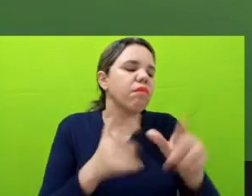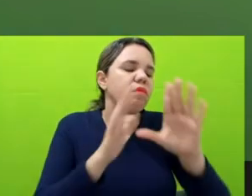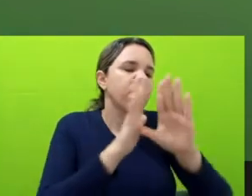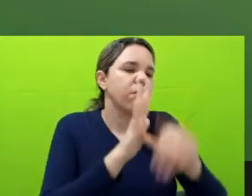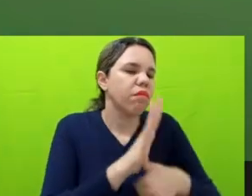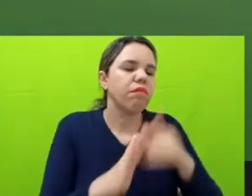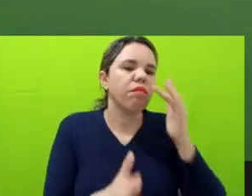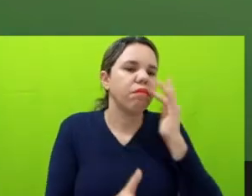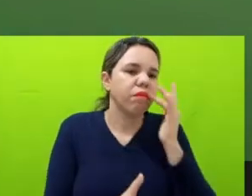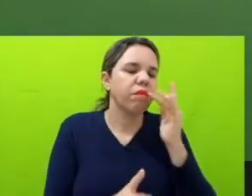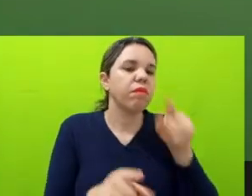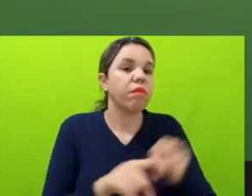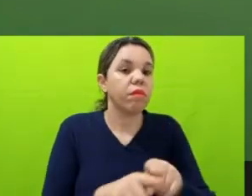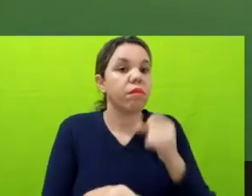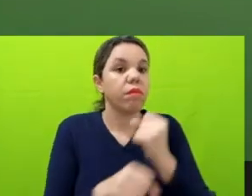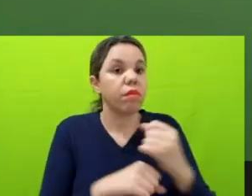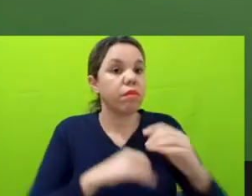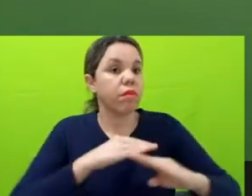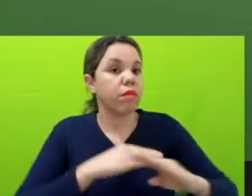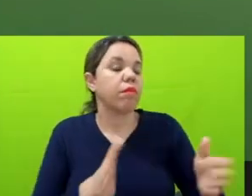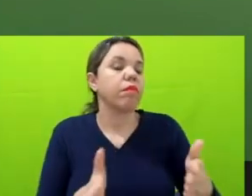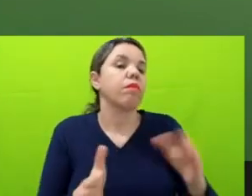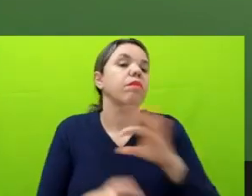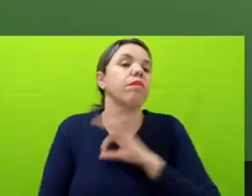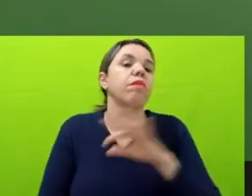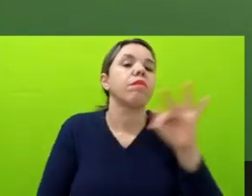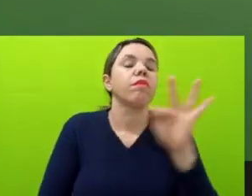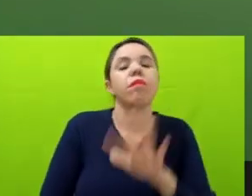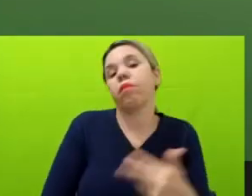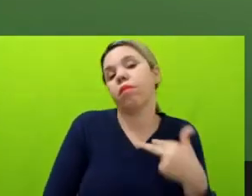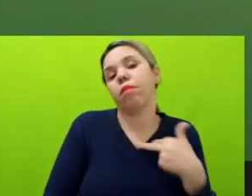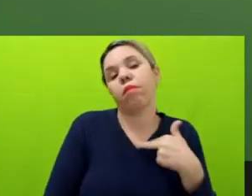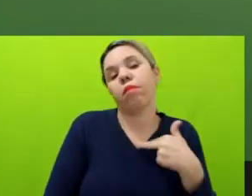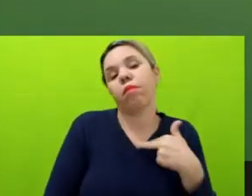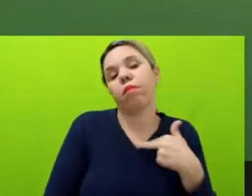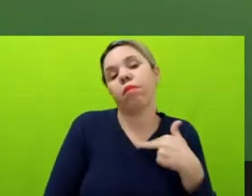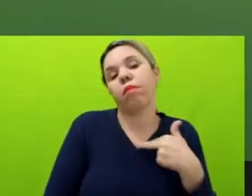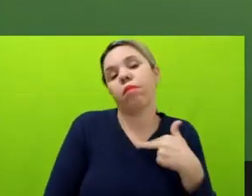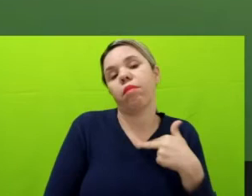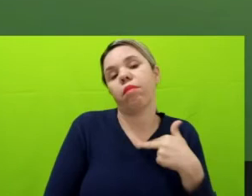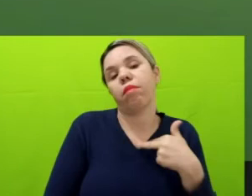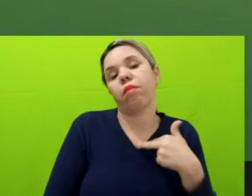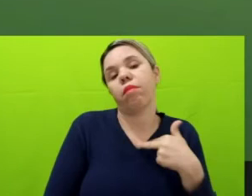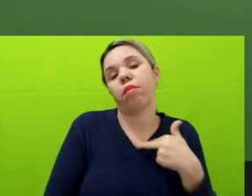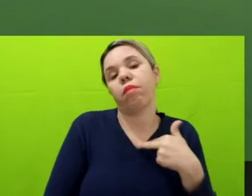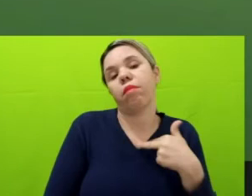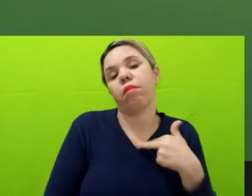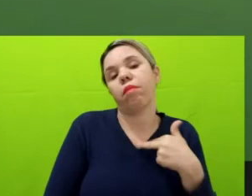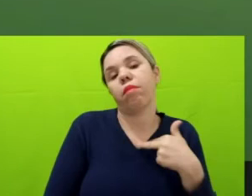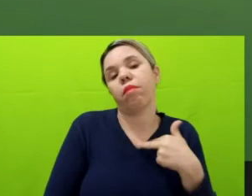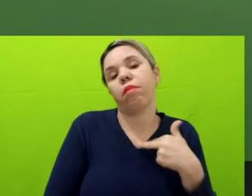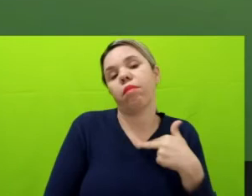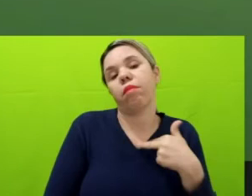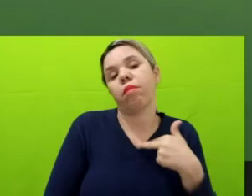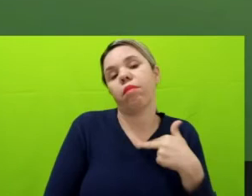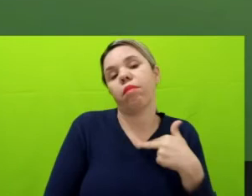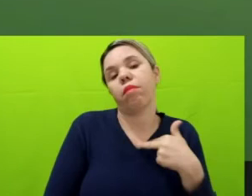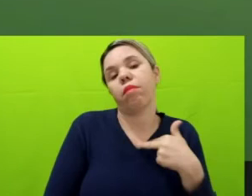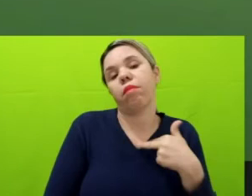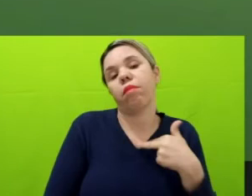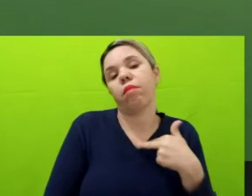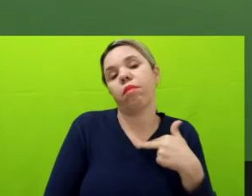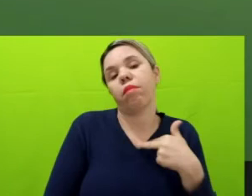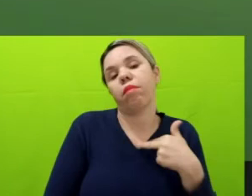Polícia Federal disse que não podia dar a informação porque o inquérito estava no Segredo de Justiça. Eles sempre